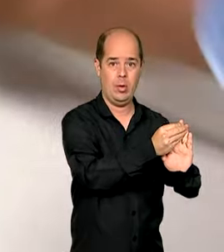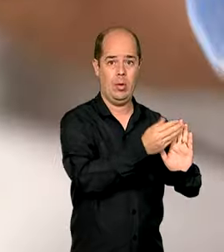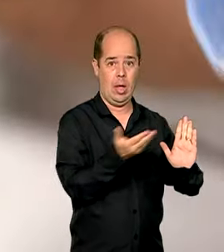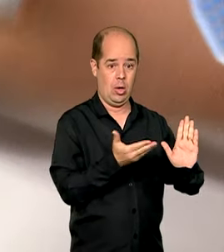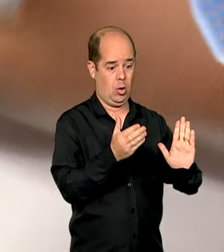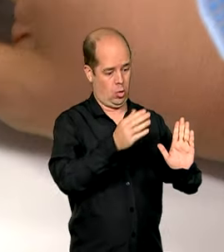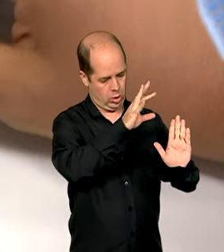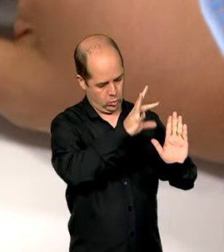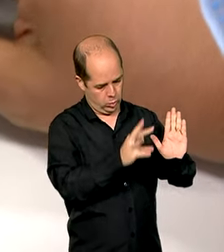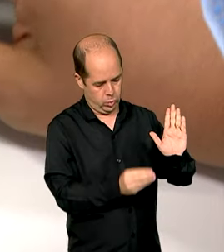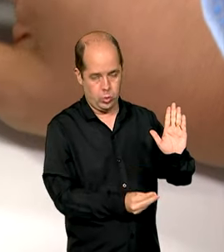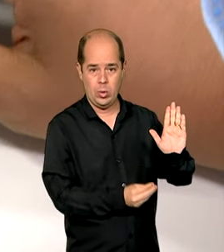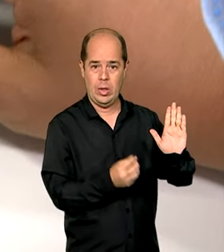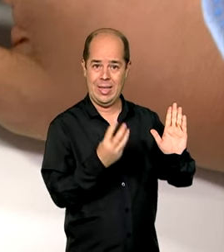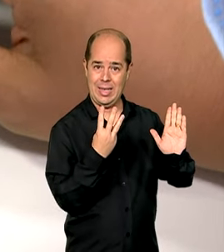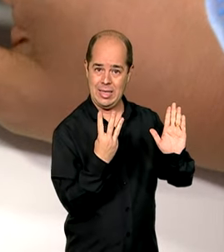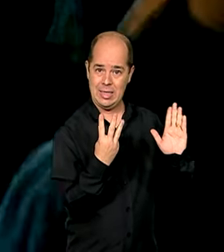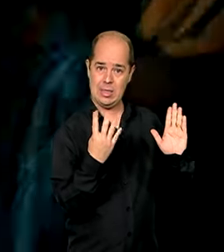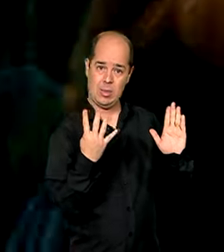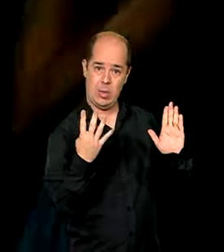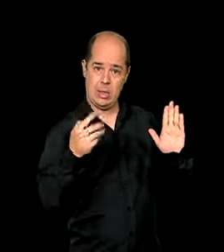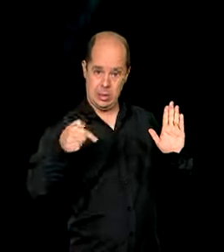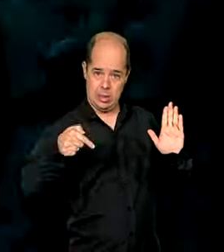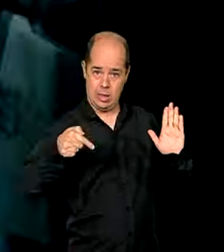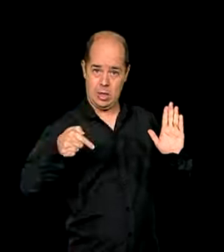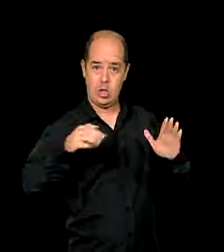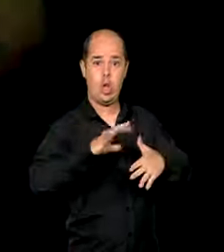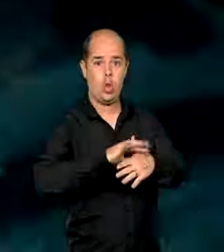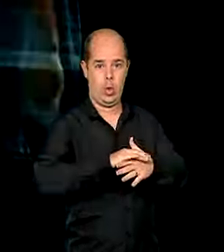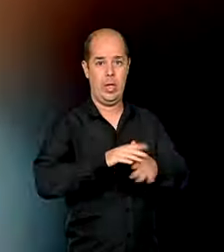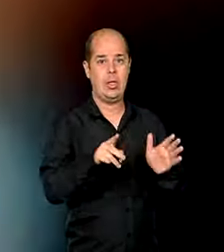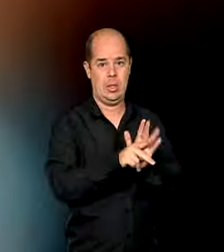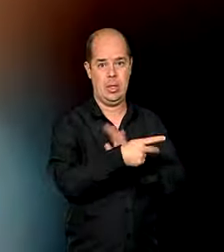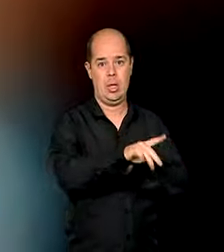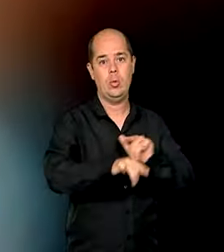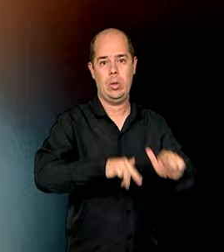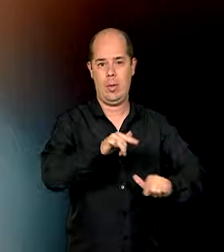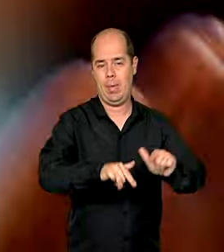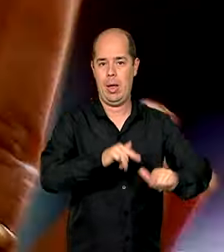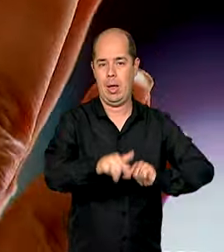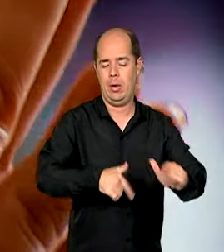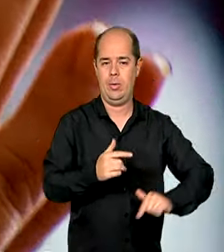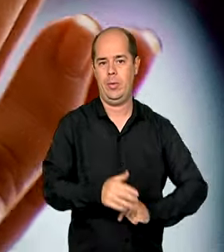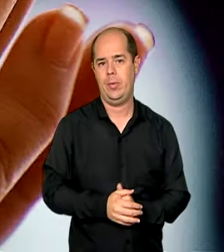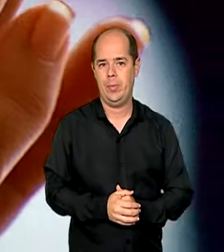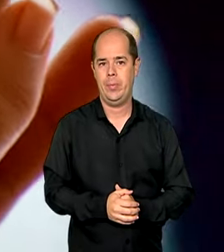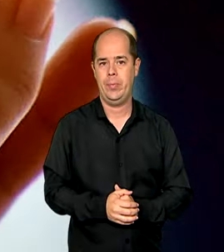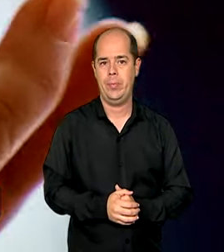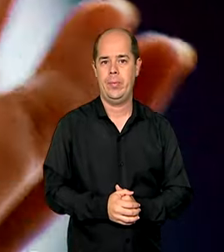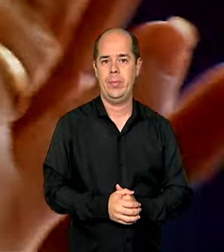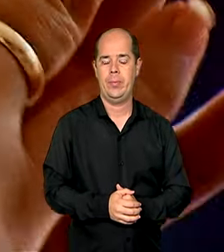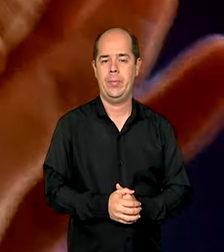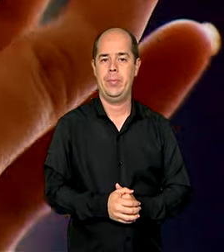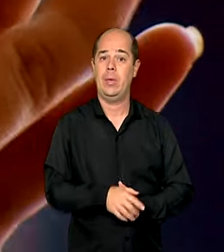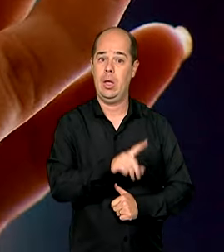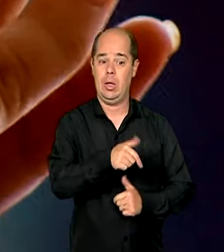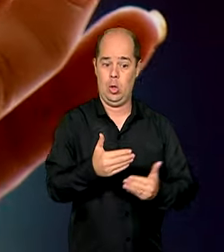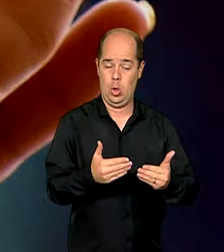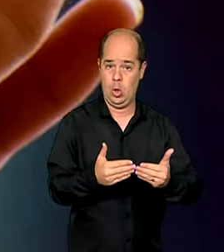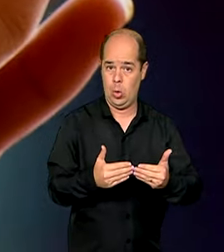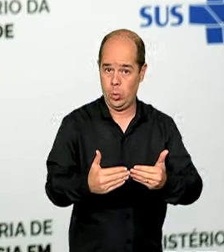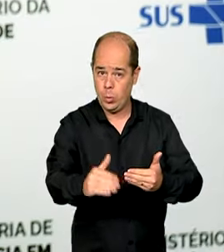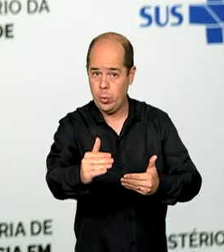347 doenças laborais. O acréscimo entra em vigor no final de dezembro. A relação